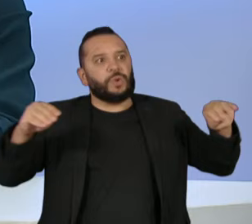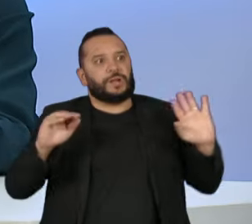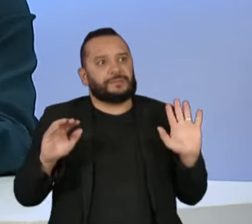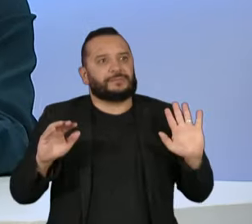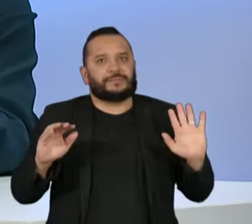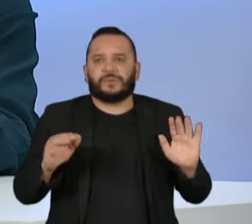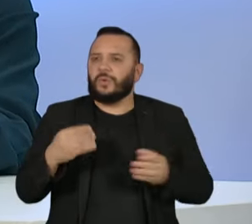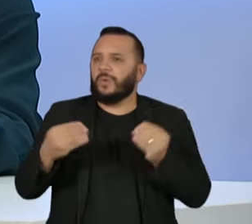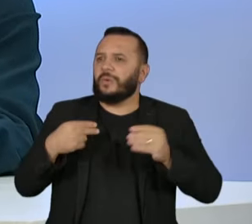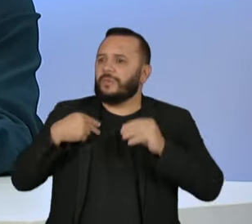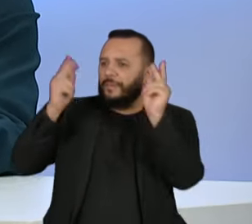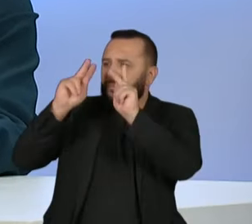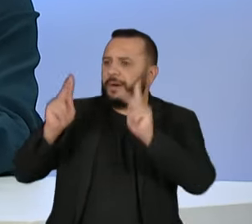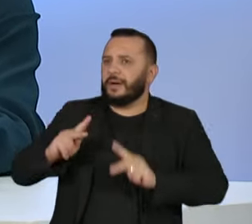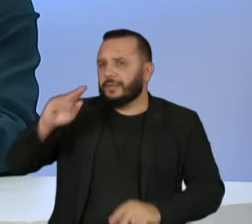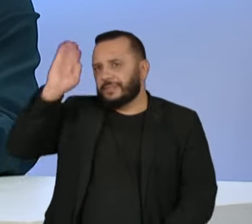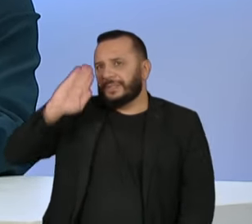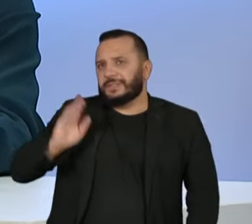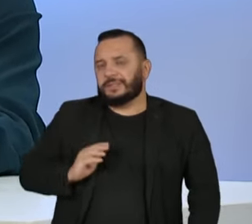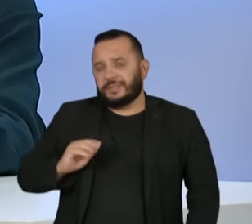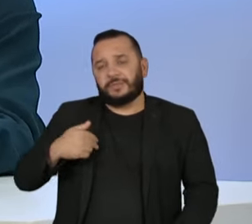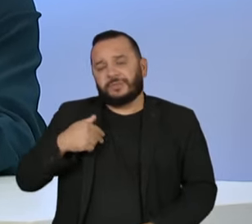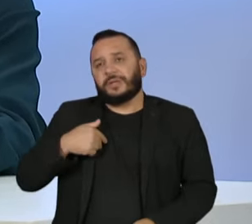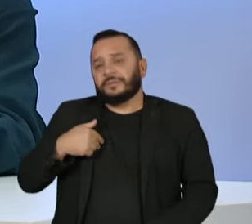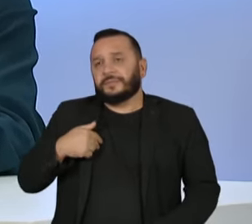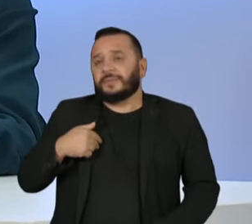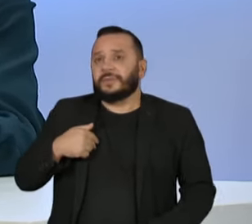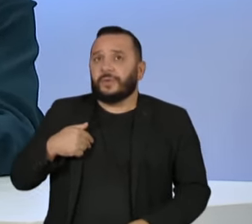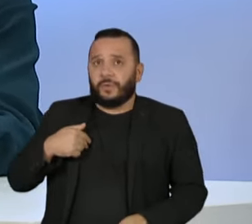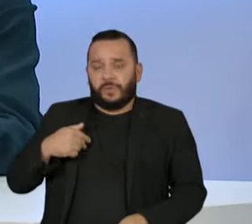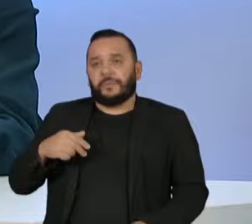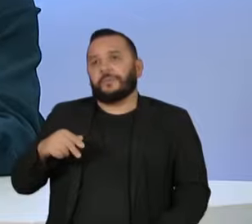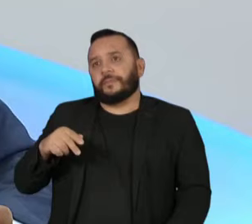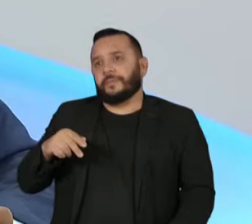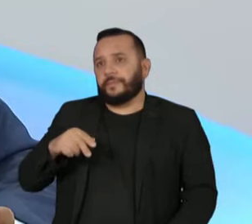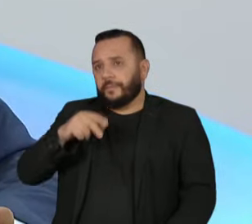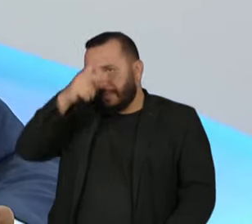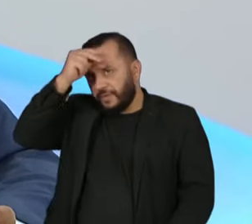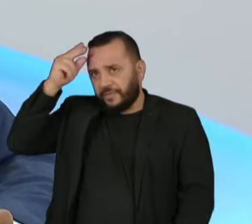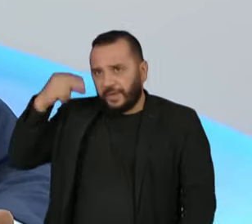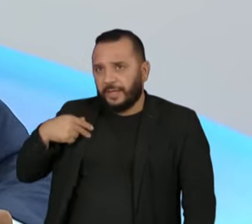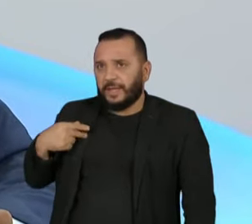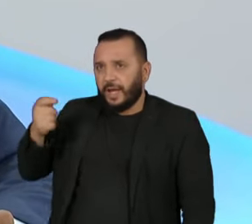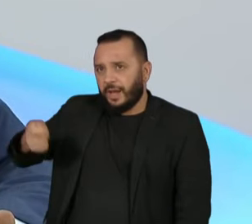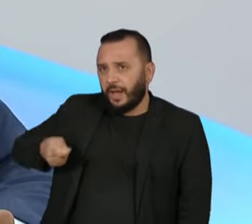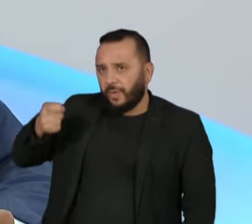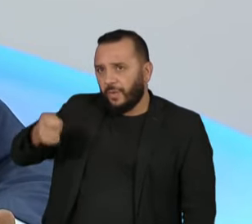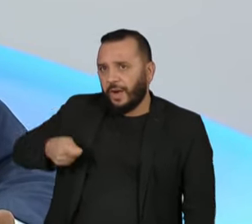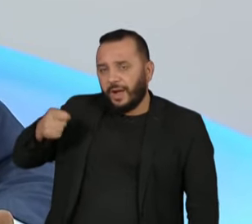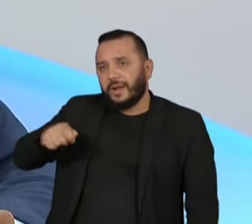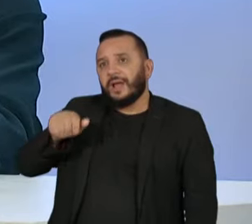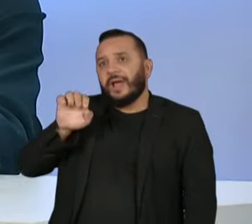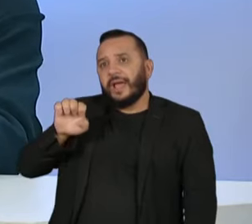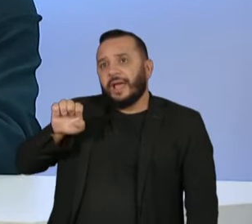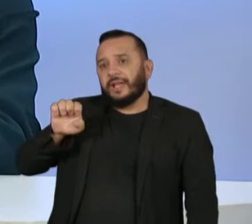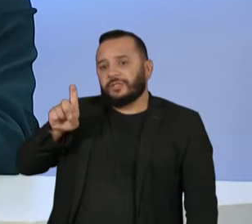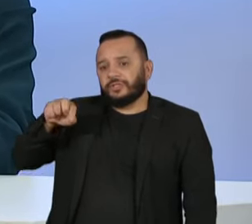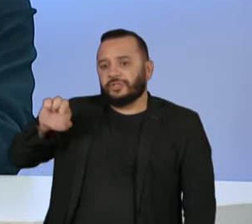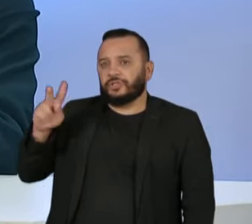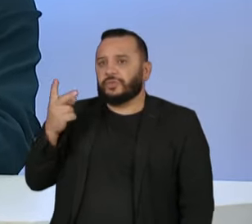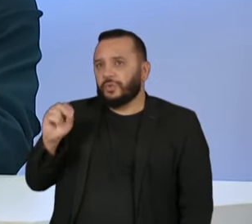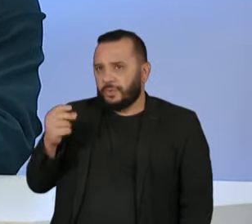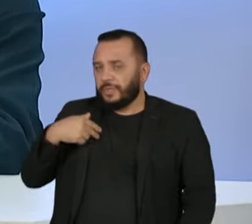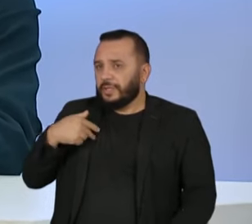pacificar? Como pacificar o prefeito de Araraquara, Edinho Silva, que também teve um assento na coordenação da campanha do presidente, como o senhor,